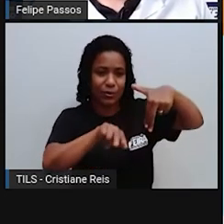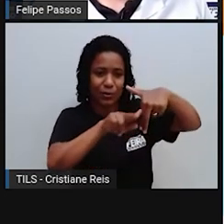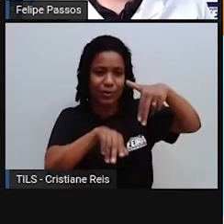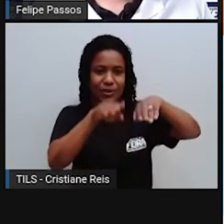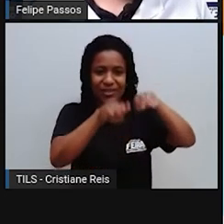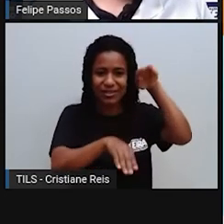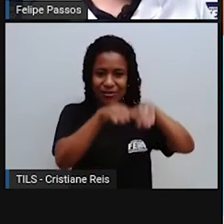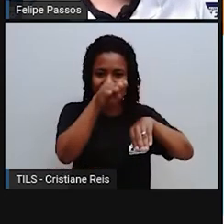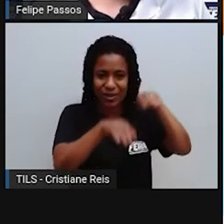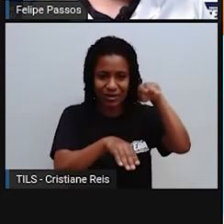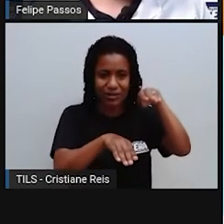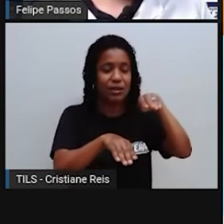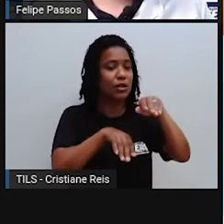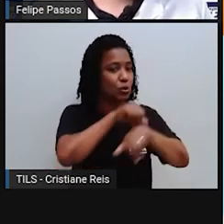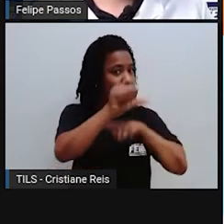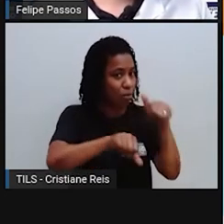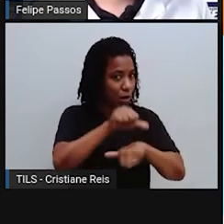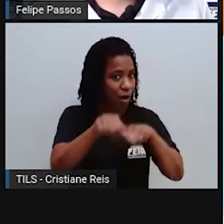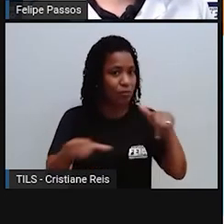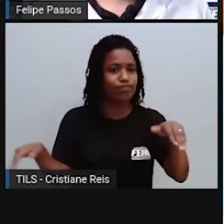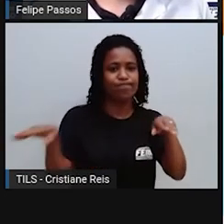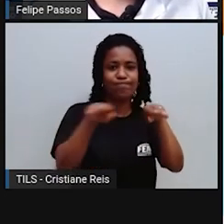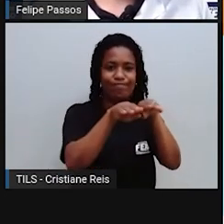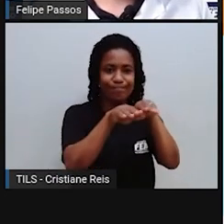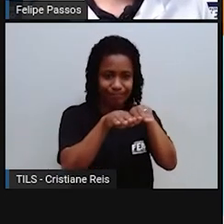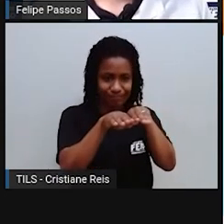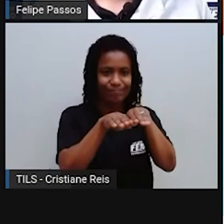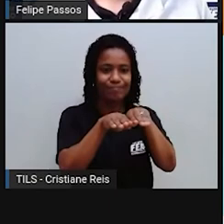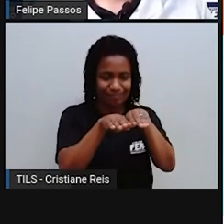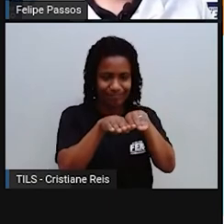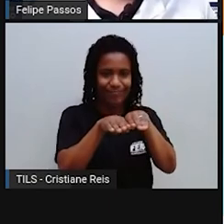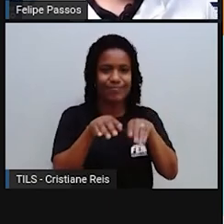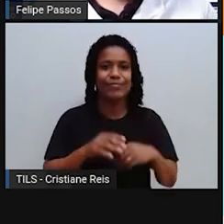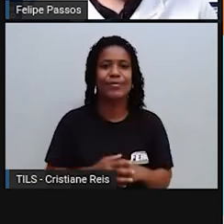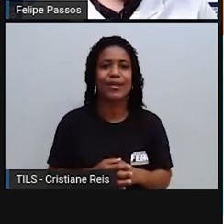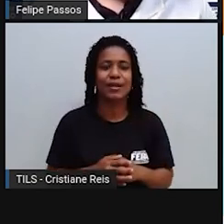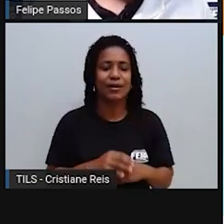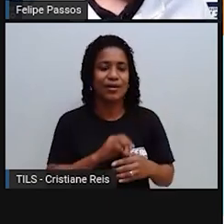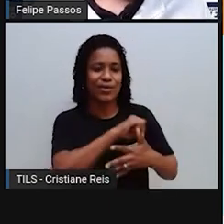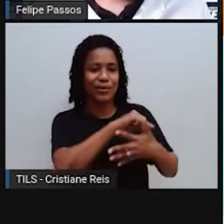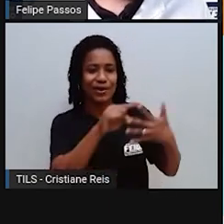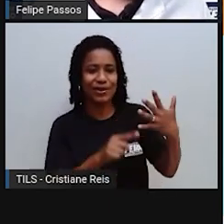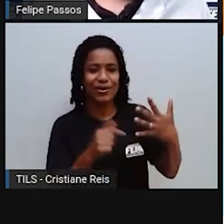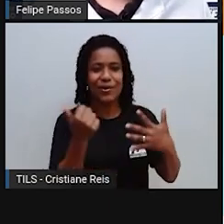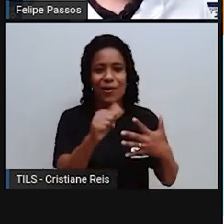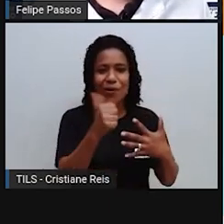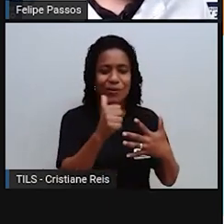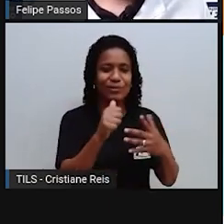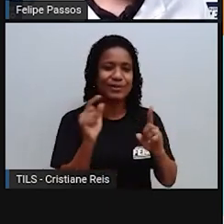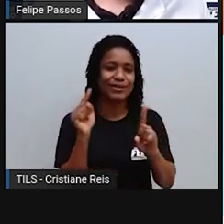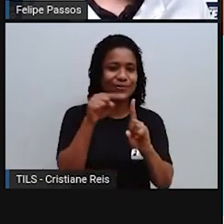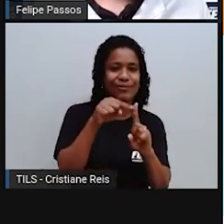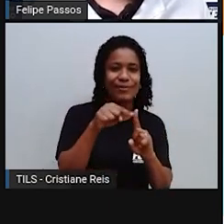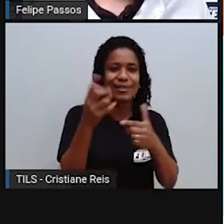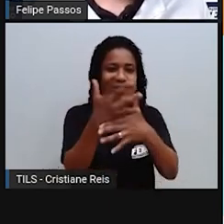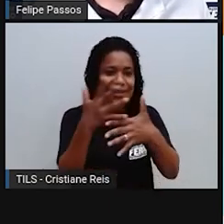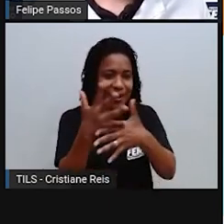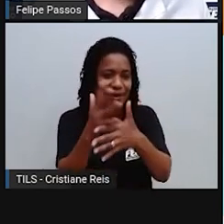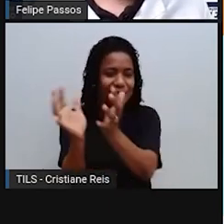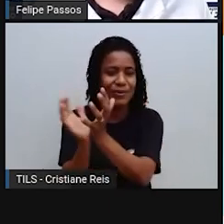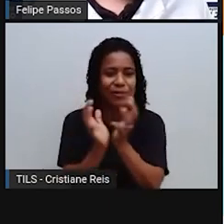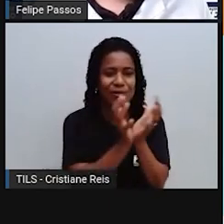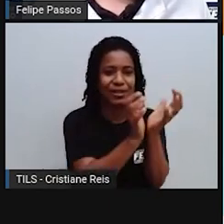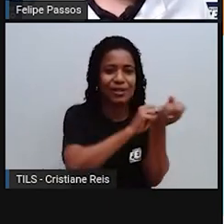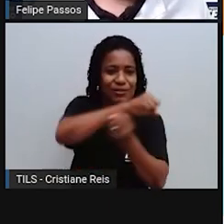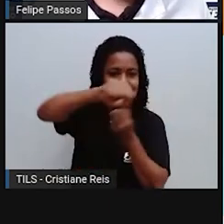11, cidades e comunidades sustentáveis, fazer com que todas as pessoas, não importa a origem, a